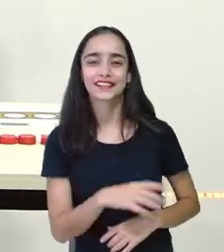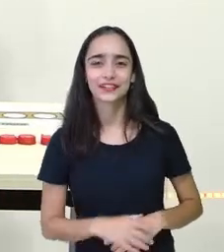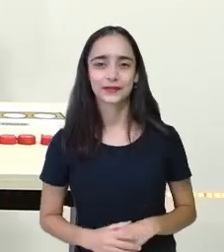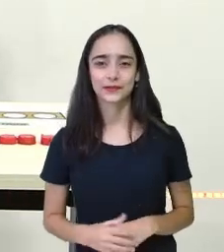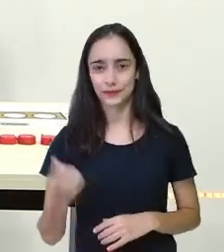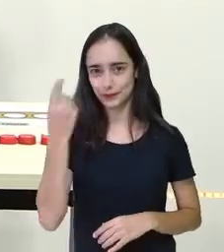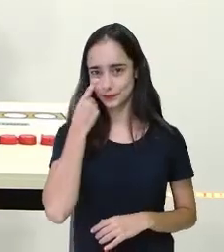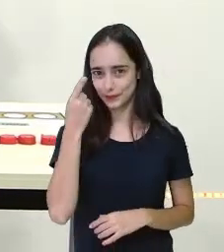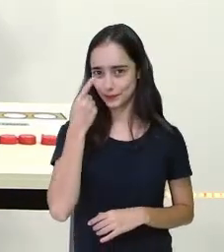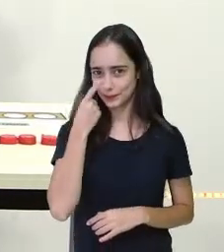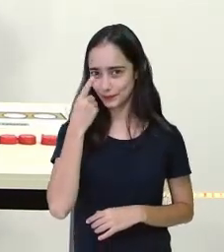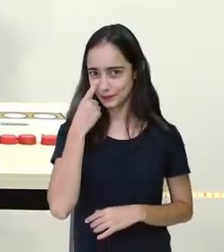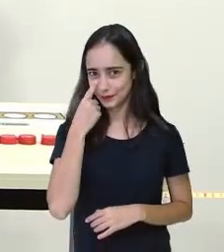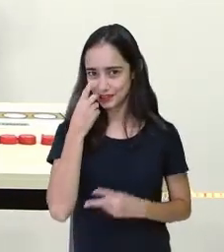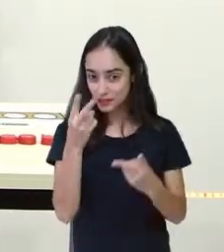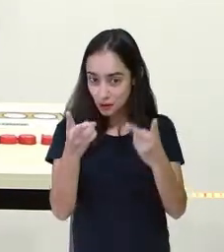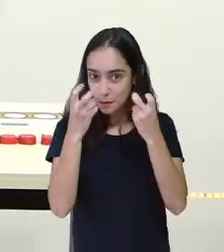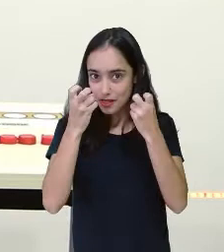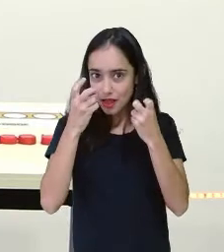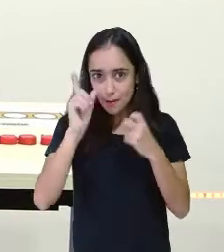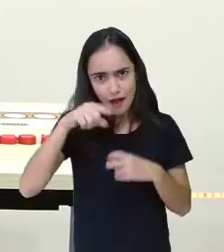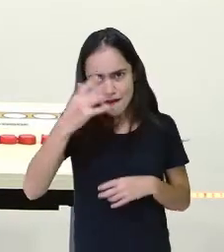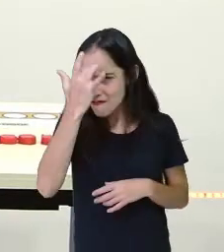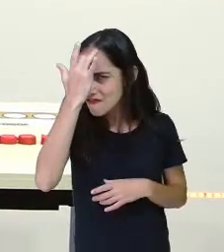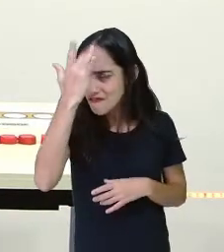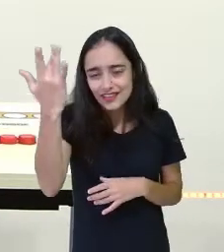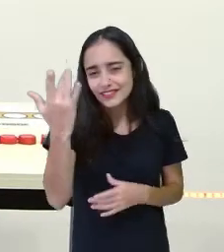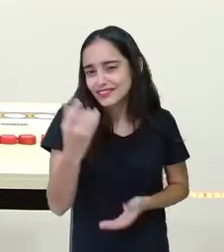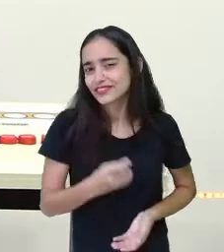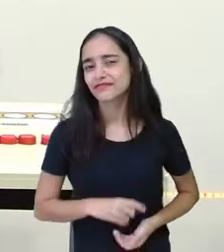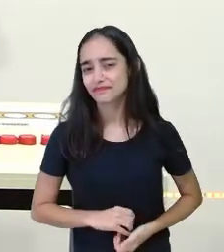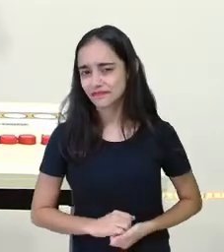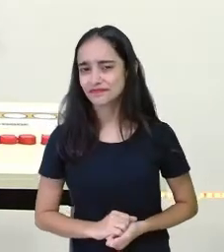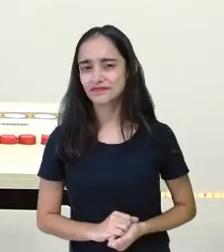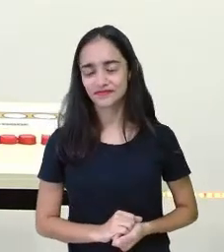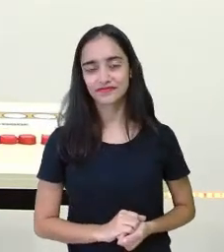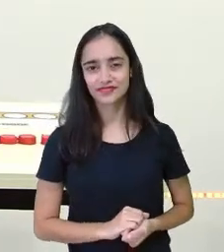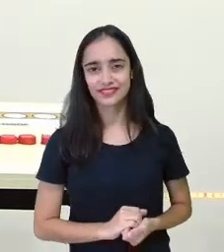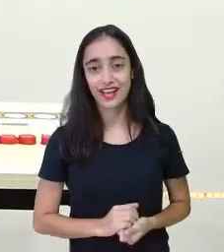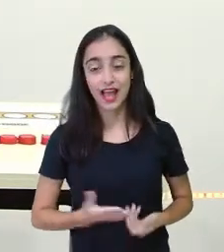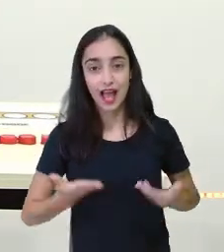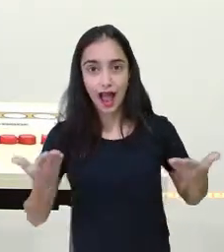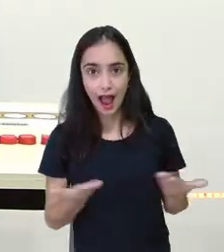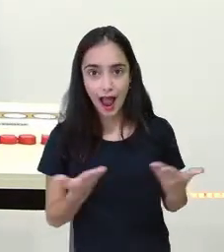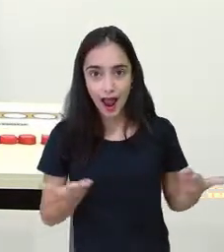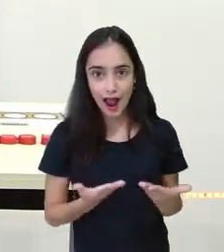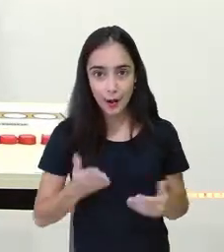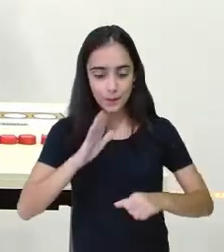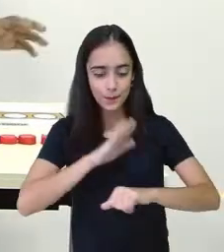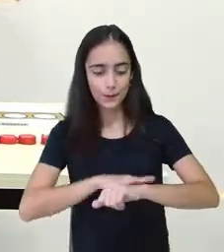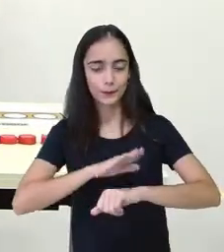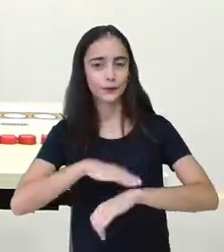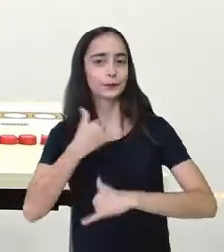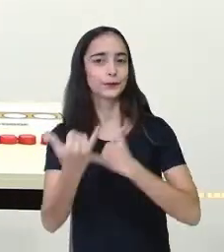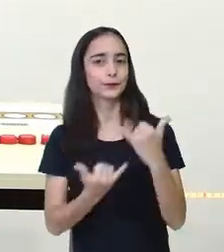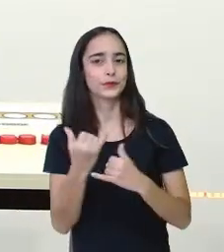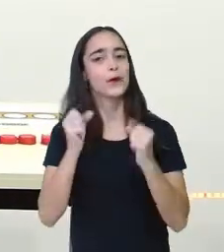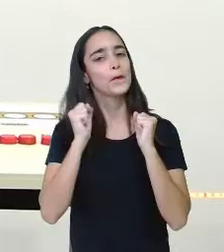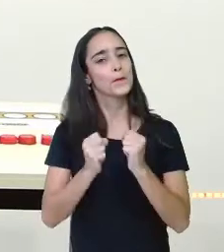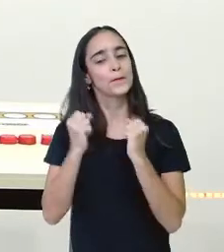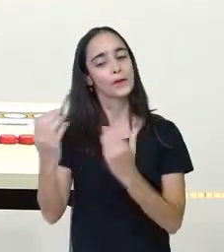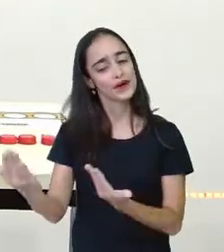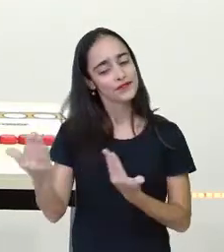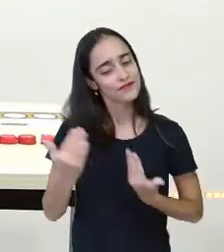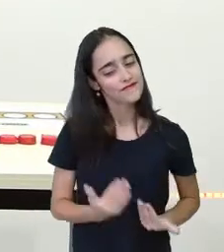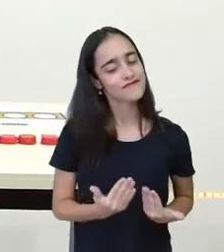Olha aí, viu como é fácil? Pois é. Então, agora, hora do jogo. Pode vir, professora Iris.